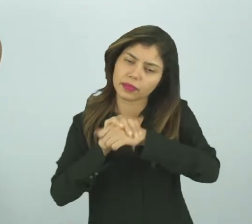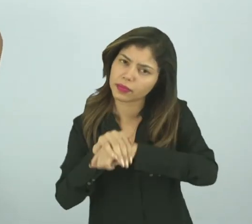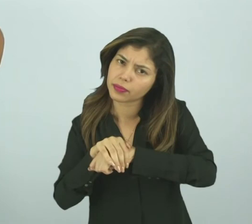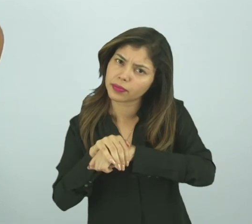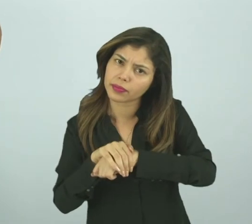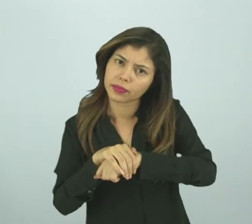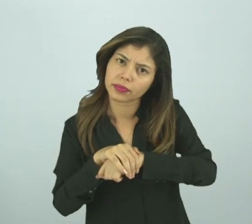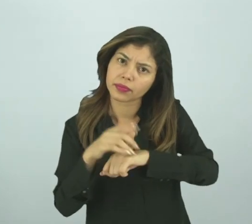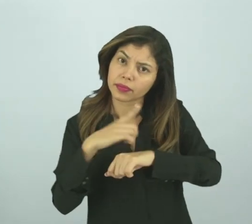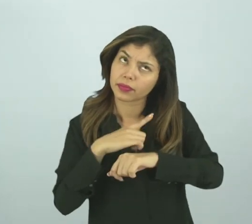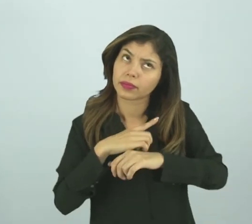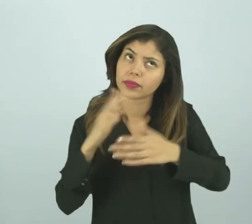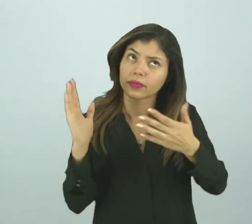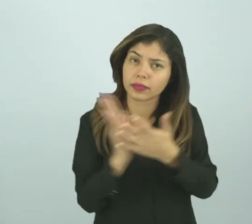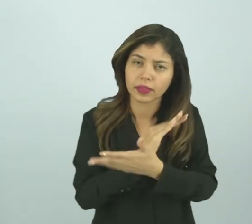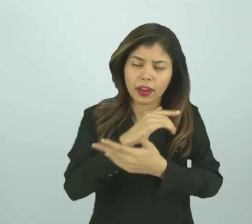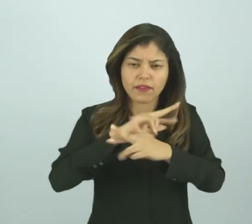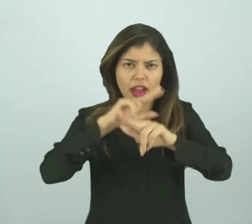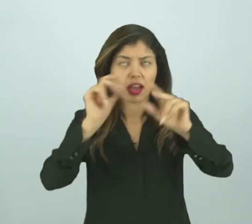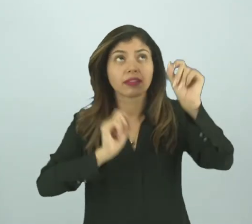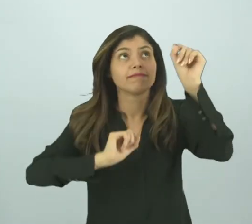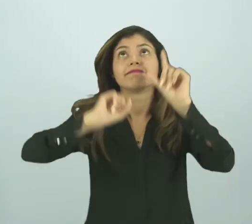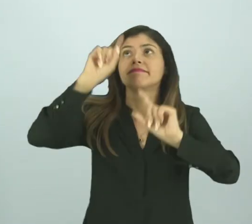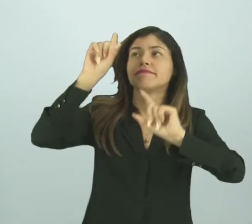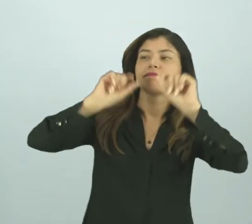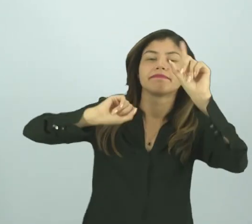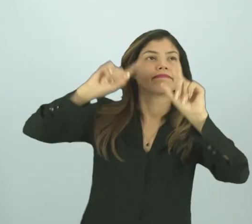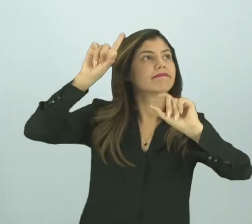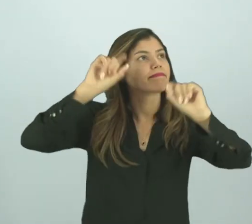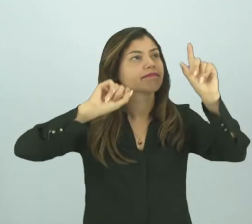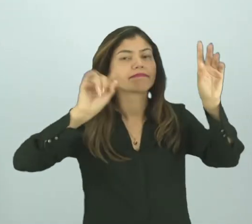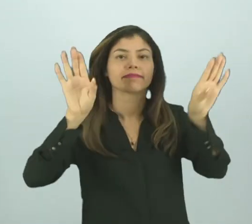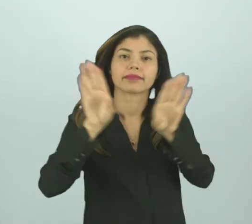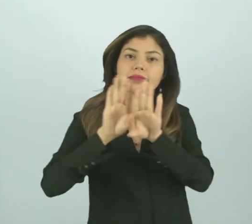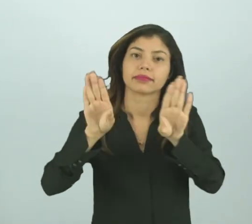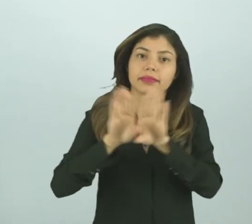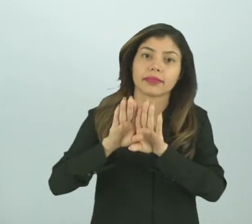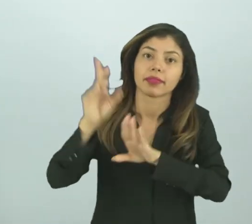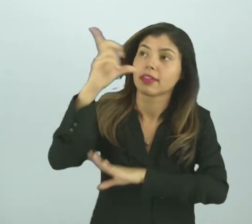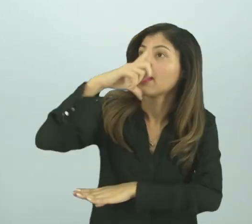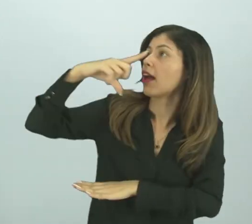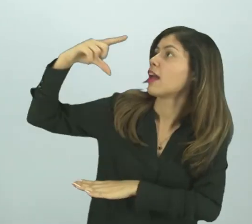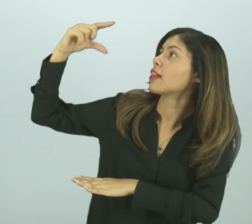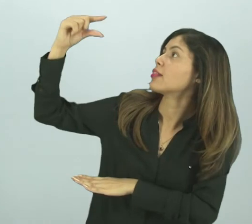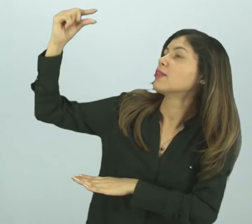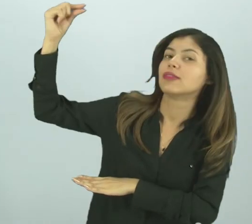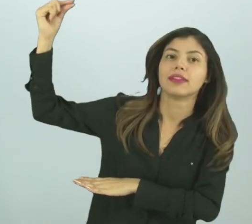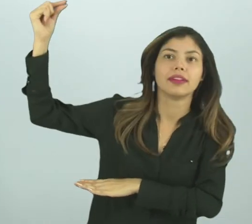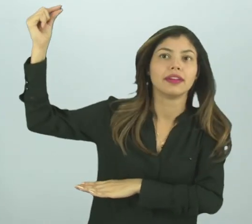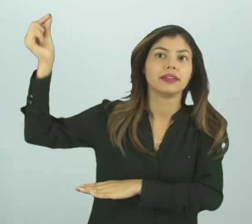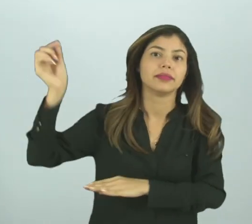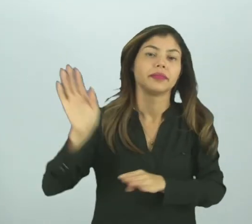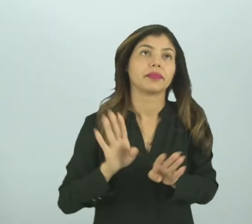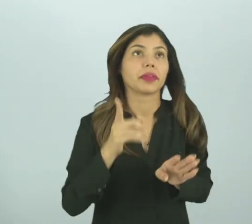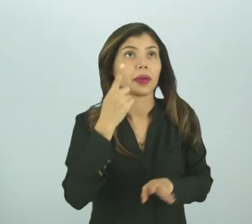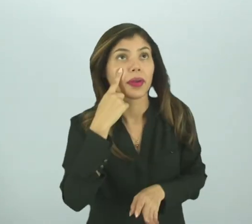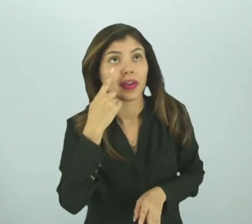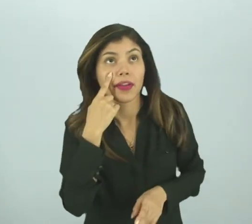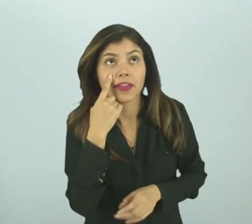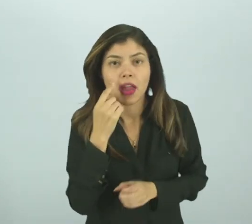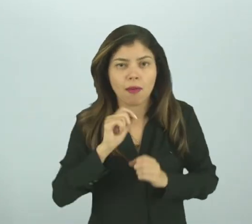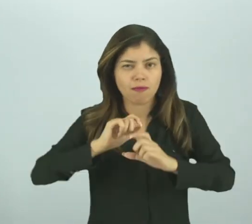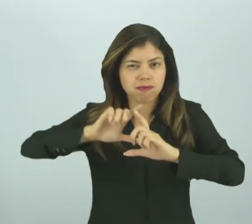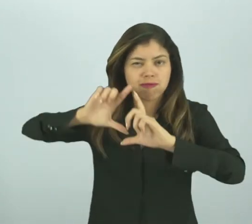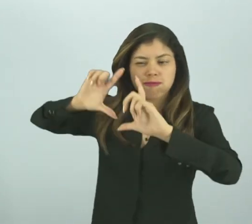E aí, nós temos várias estrelas, além de termos também a lua. E aí, eu coloquei essa lua bem